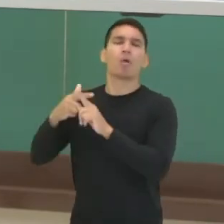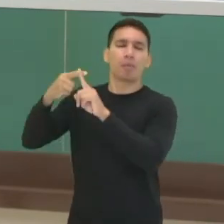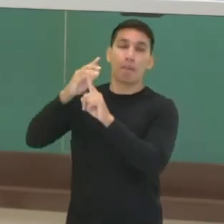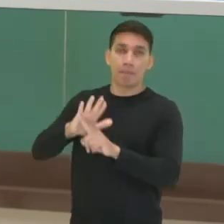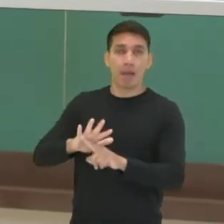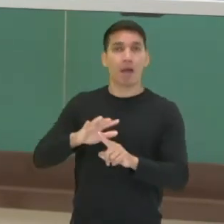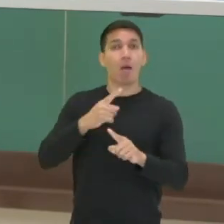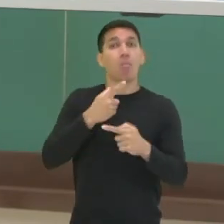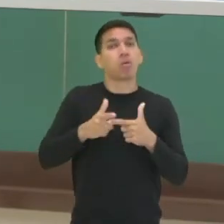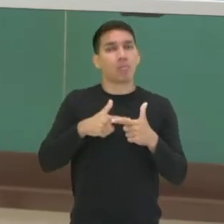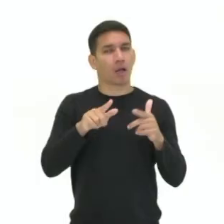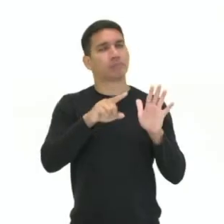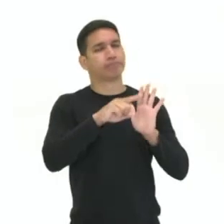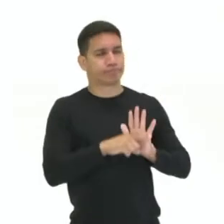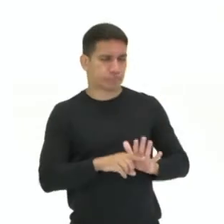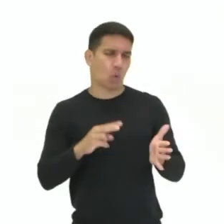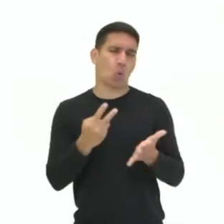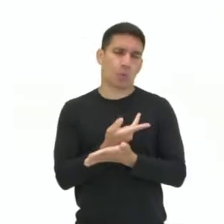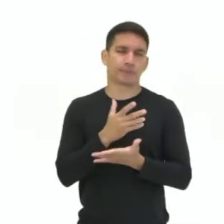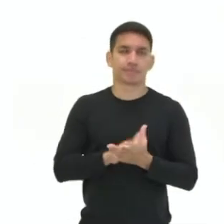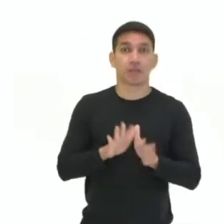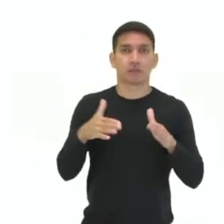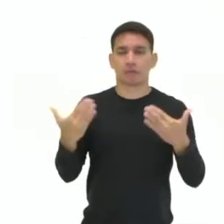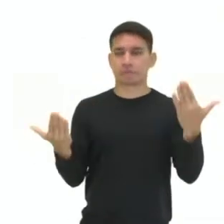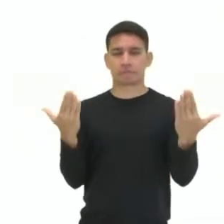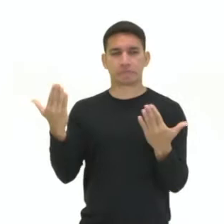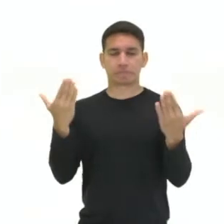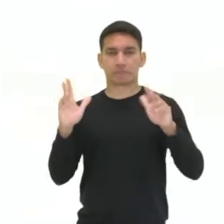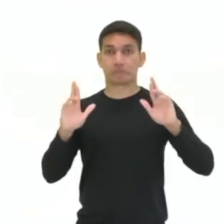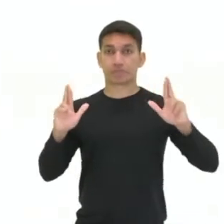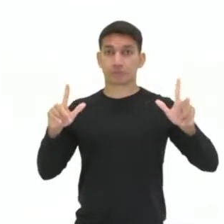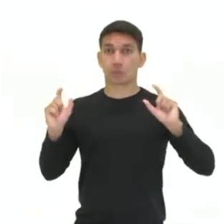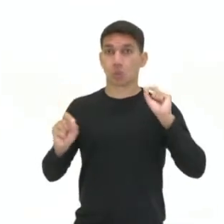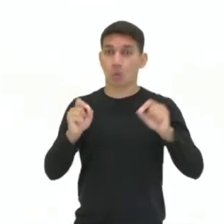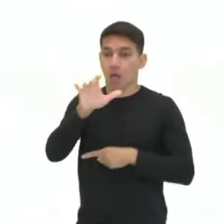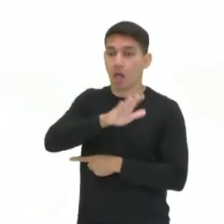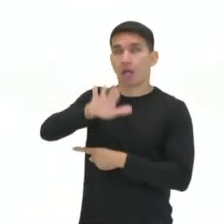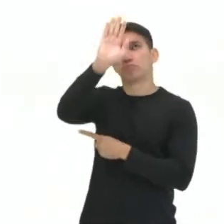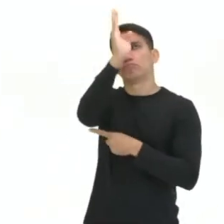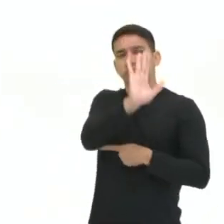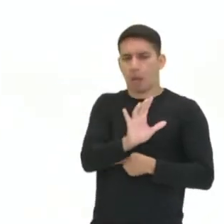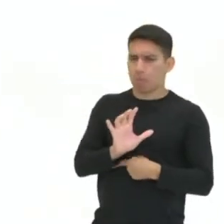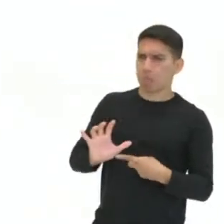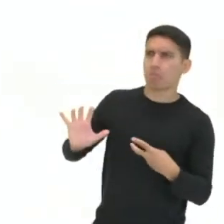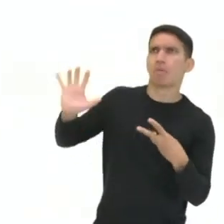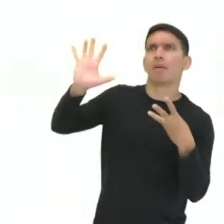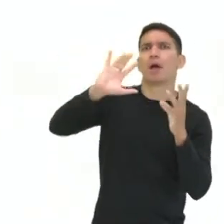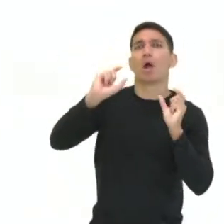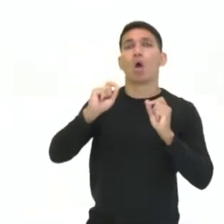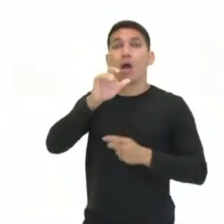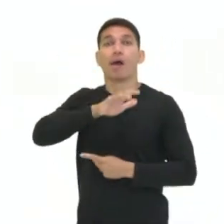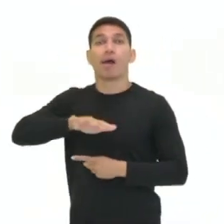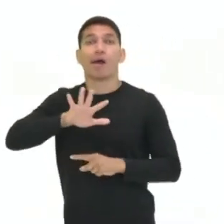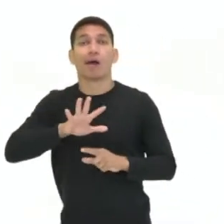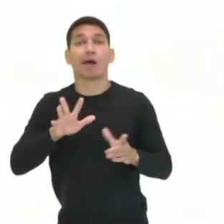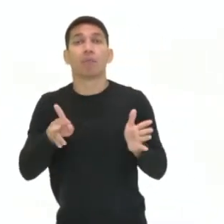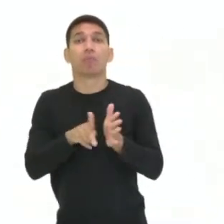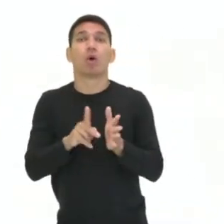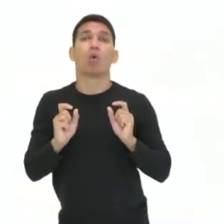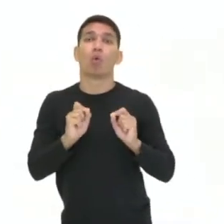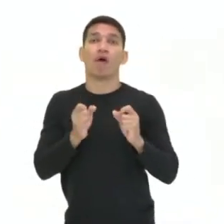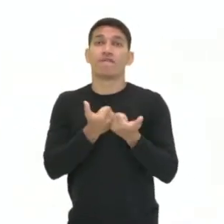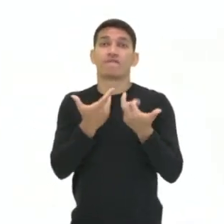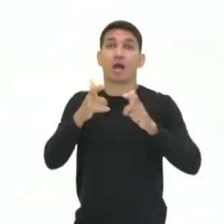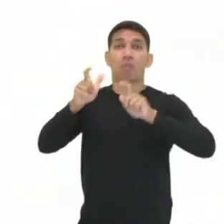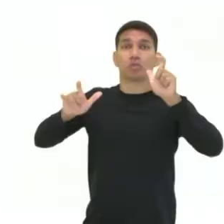Então, diante dessas diferenças, né? Econômicas no território brasileiro, os problemas sócioespaciais, por exemplo, muita gente